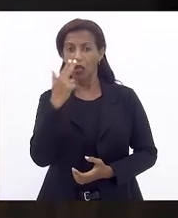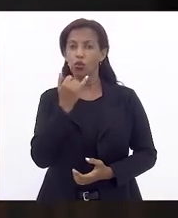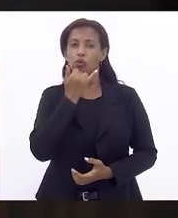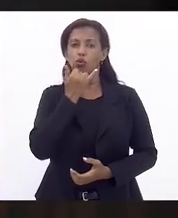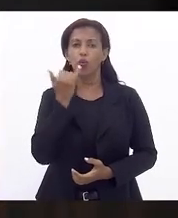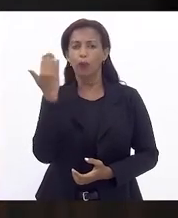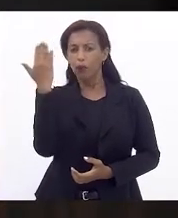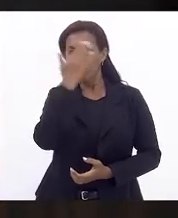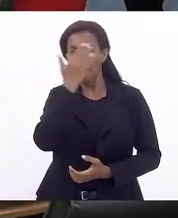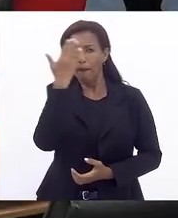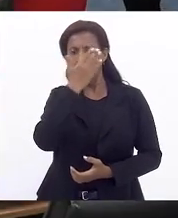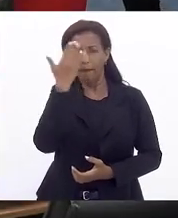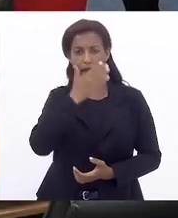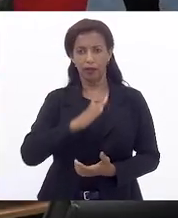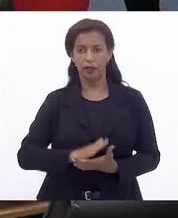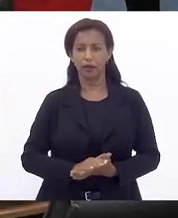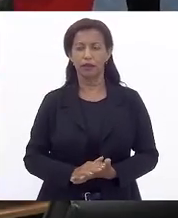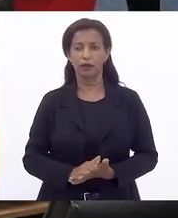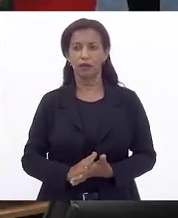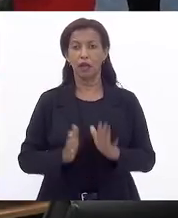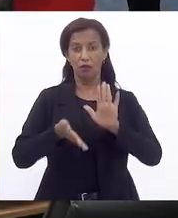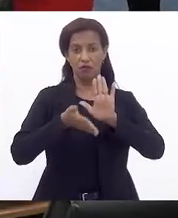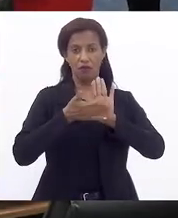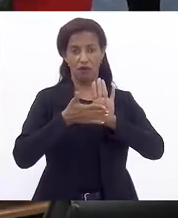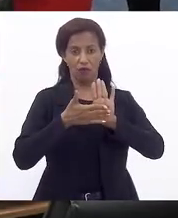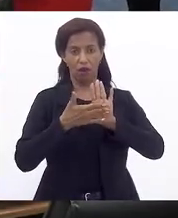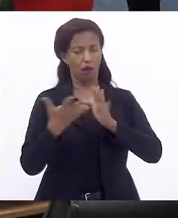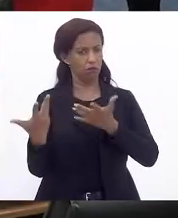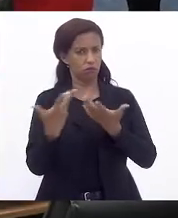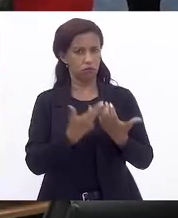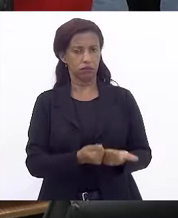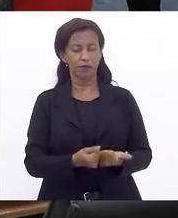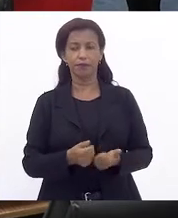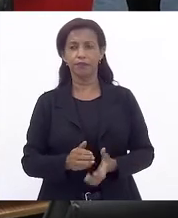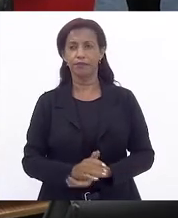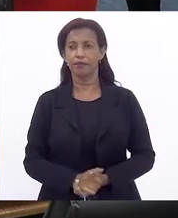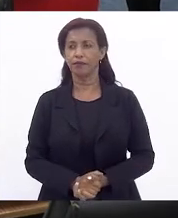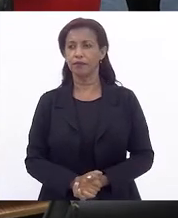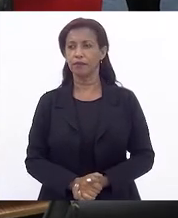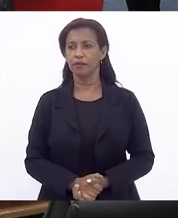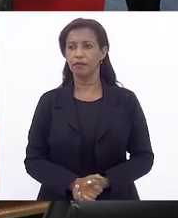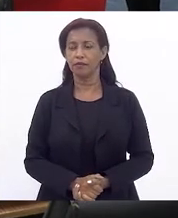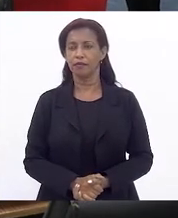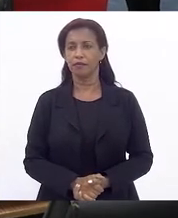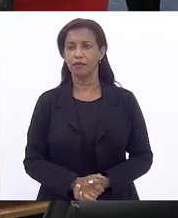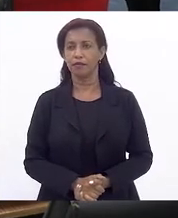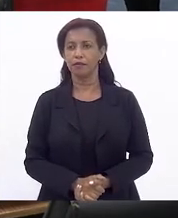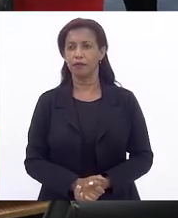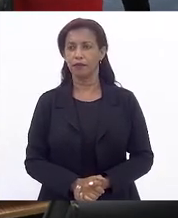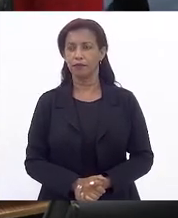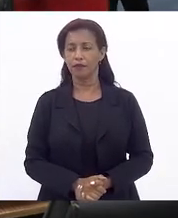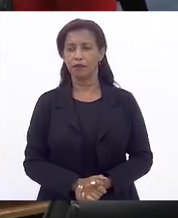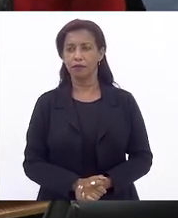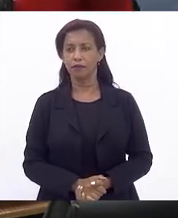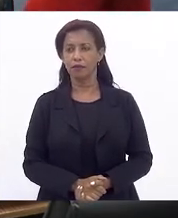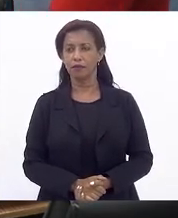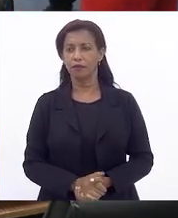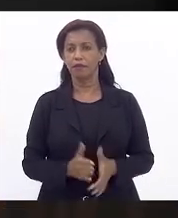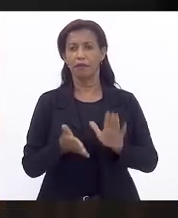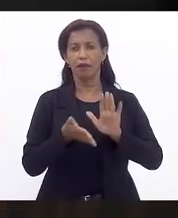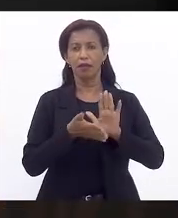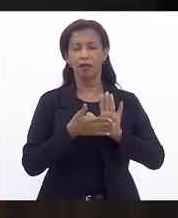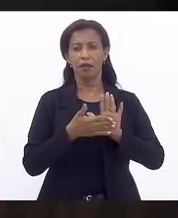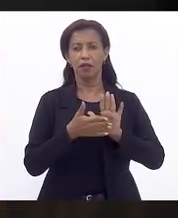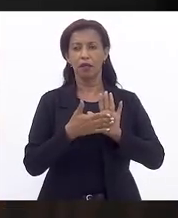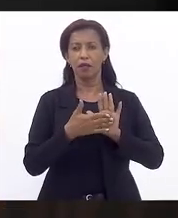Desculpa, deputado. Desculpa. Parecer favorável. está no vídeo, eu não vivei. Perdão. Perdão. Permitir parecer